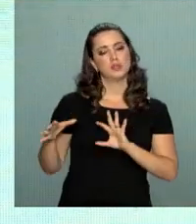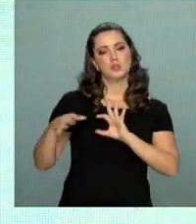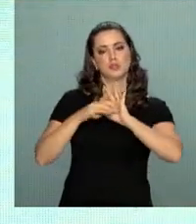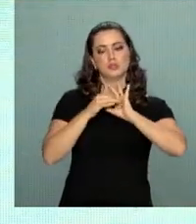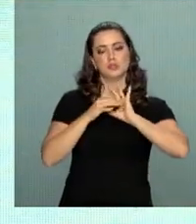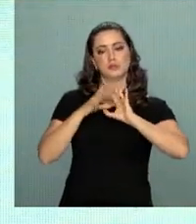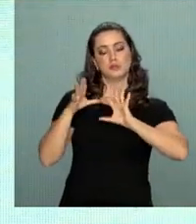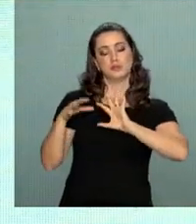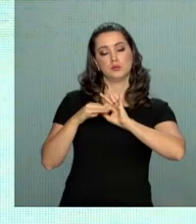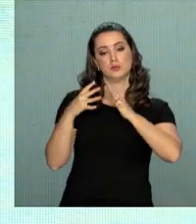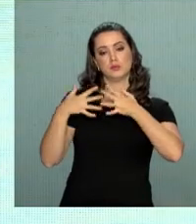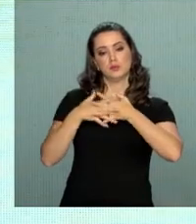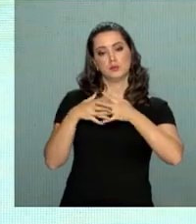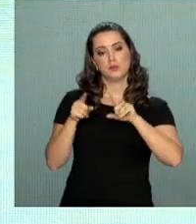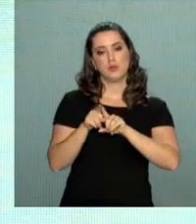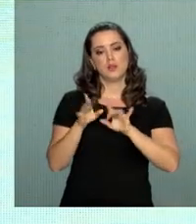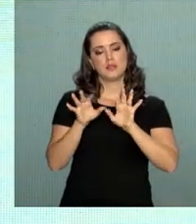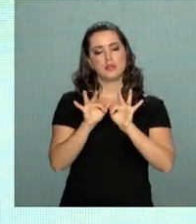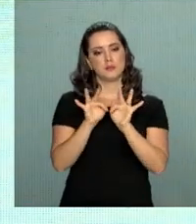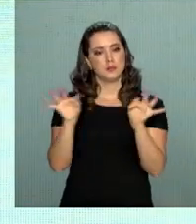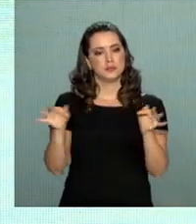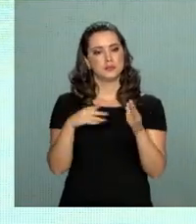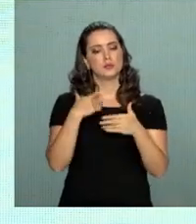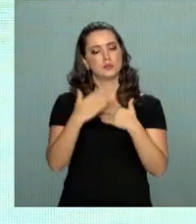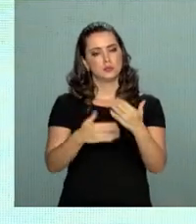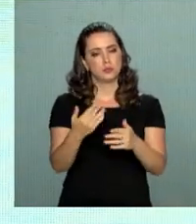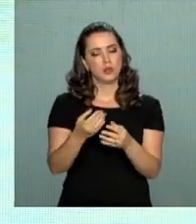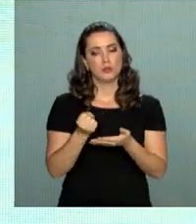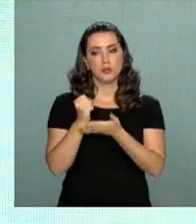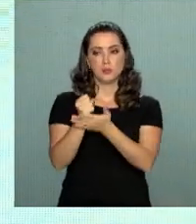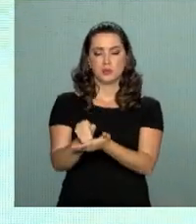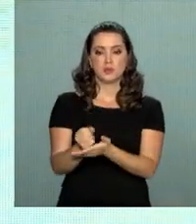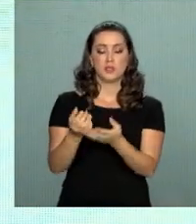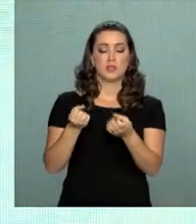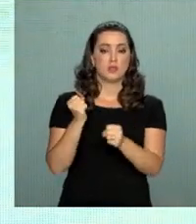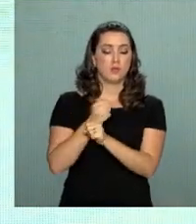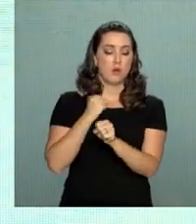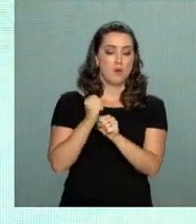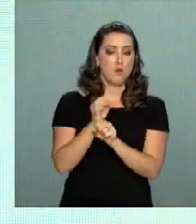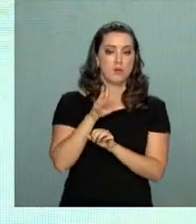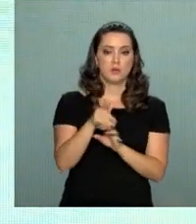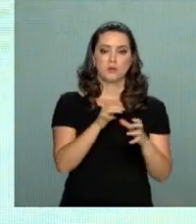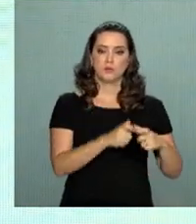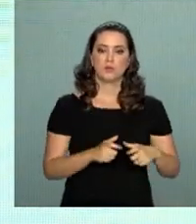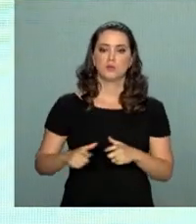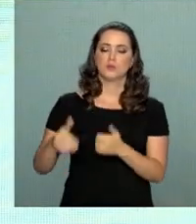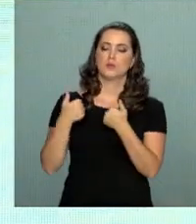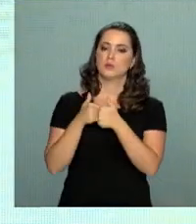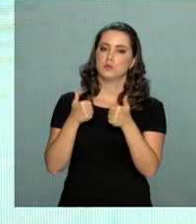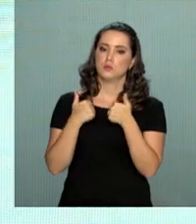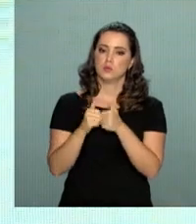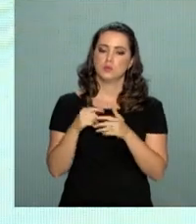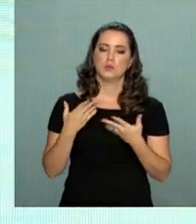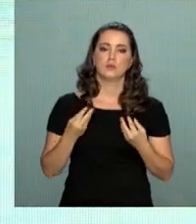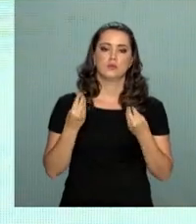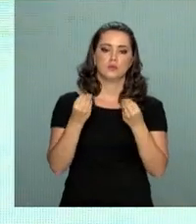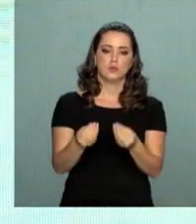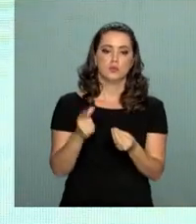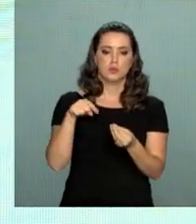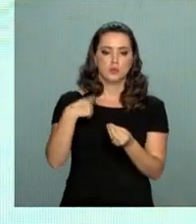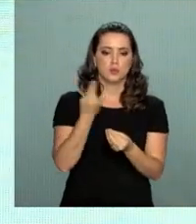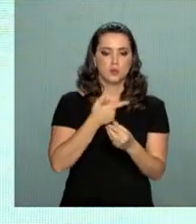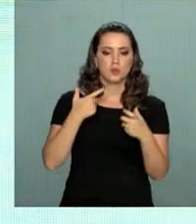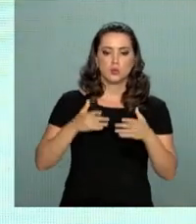desburocratizamos procedimentos, estamos entregando obras estruturantes em todos os modos de transporte, dragamos os